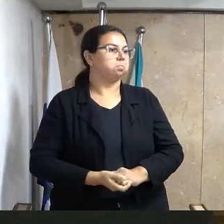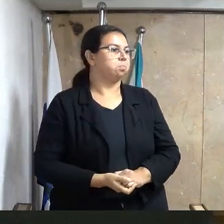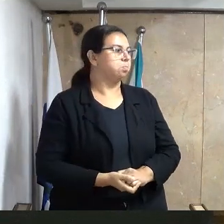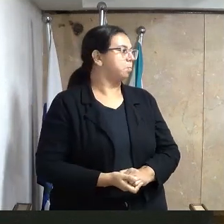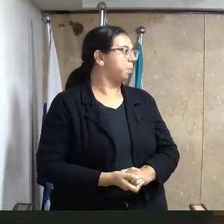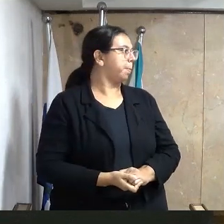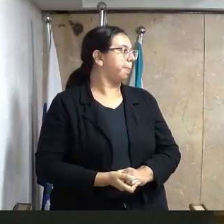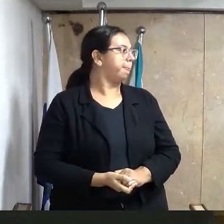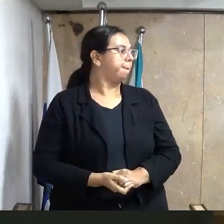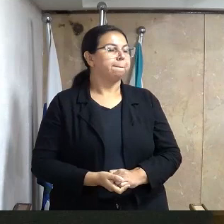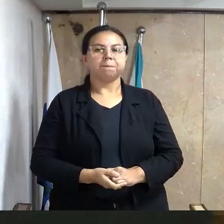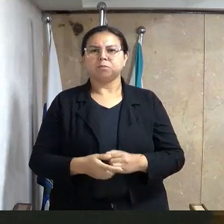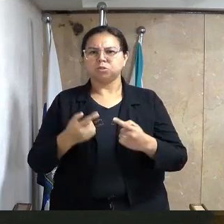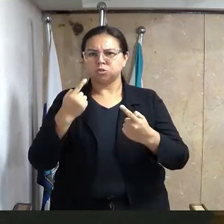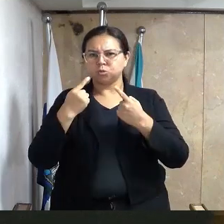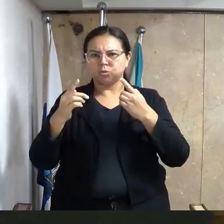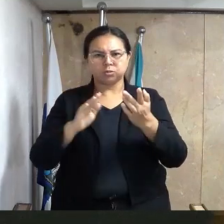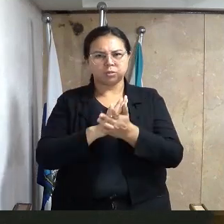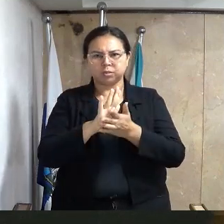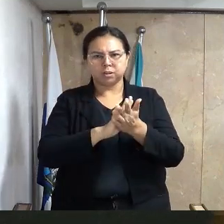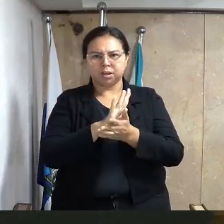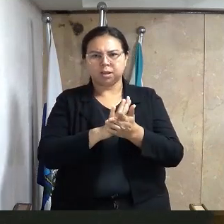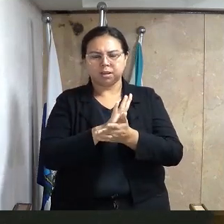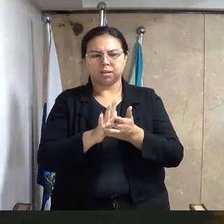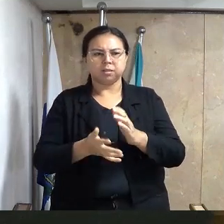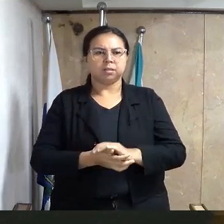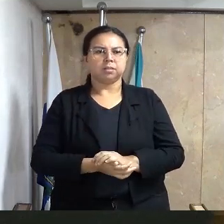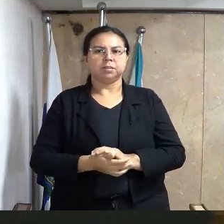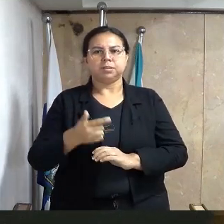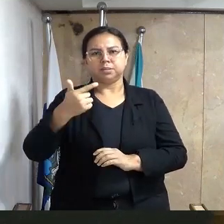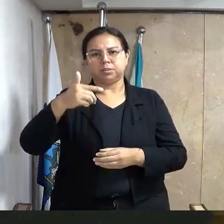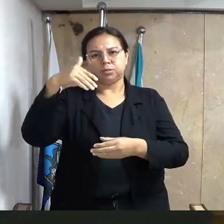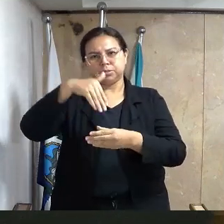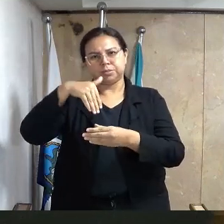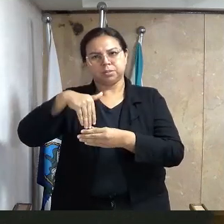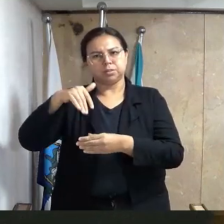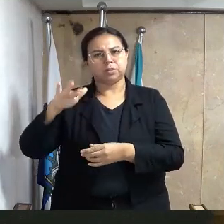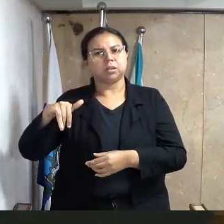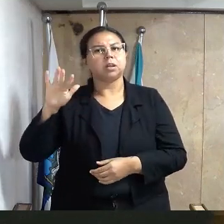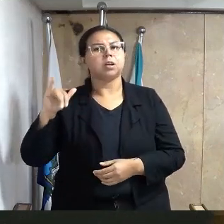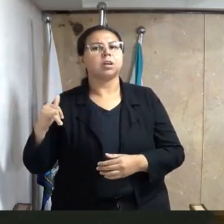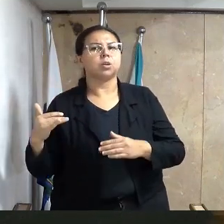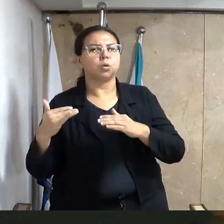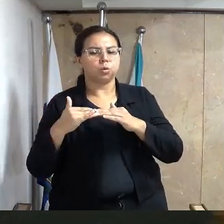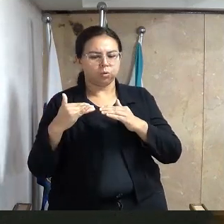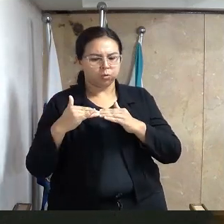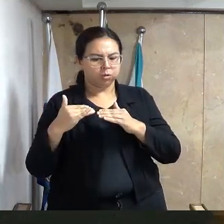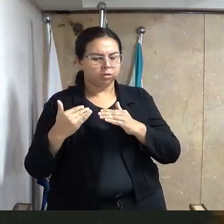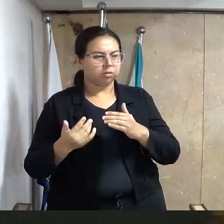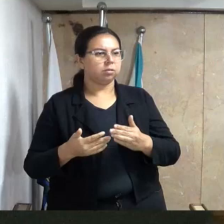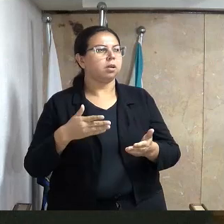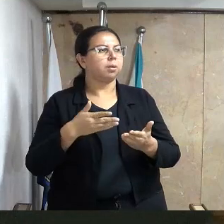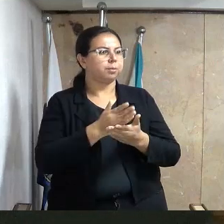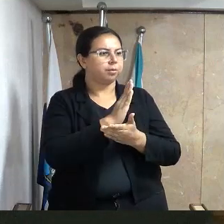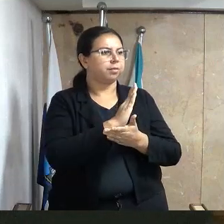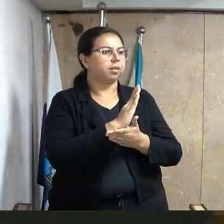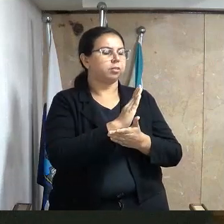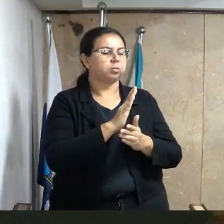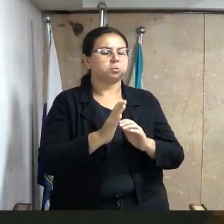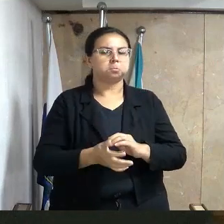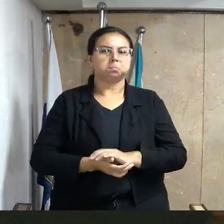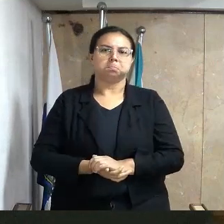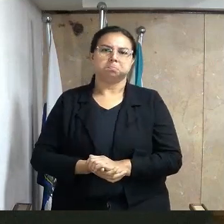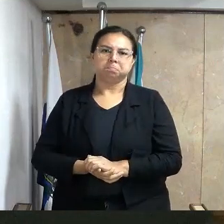Não haveram o que queira discutir, as matérias encontram-se em segunda votação. Vereadores que aprovam, permaneçam como estão. Aprovado por unanimidade.